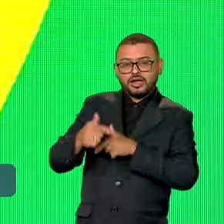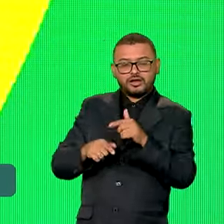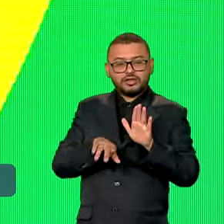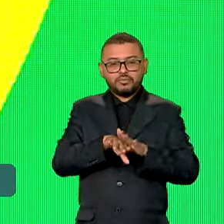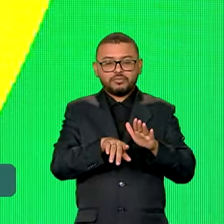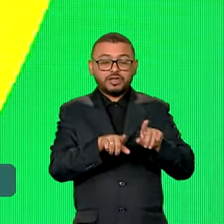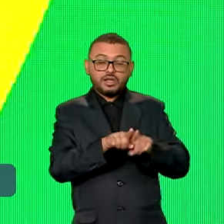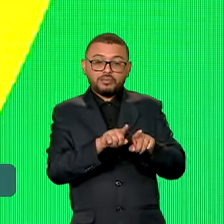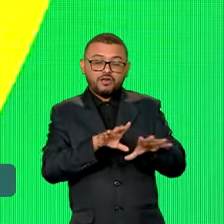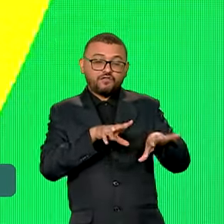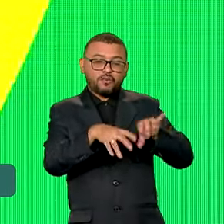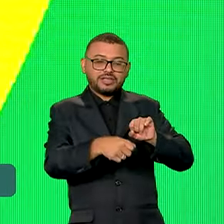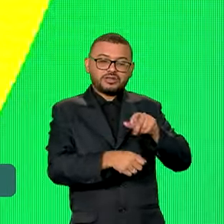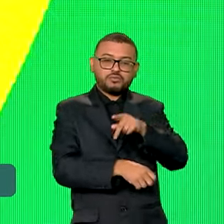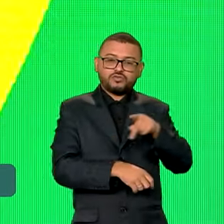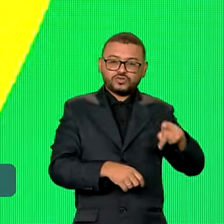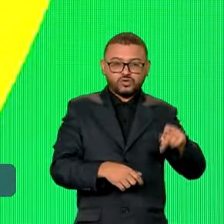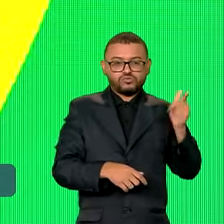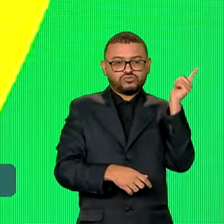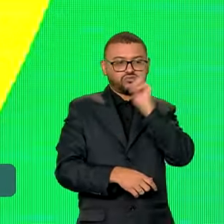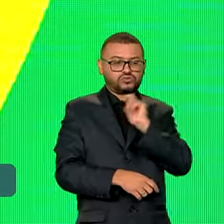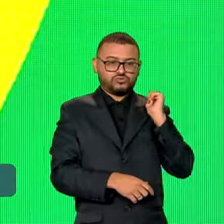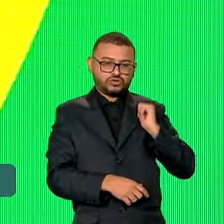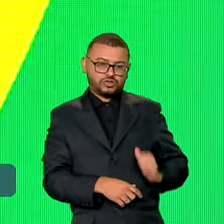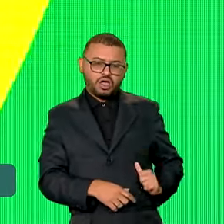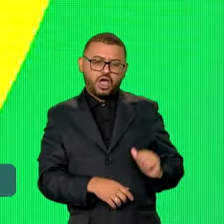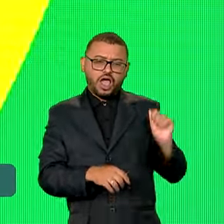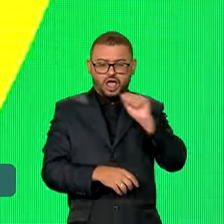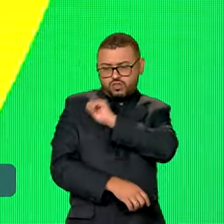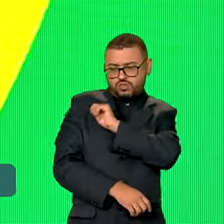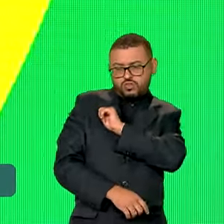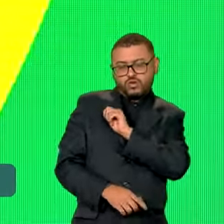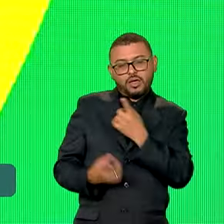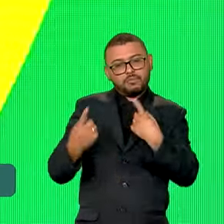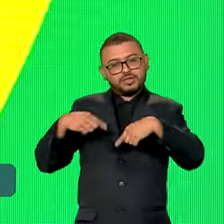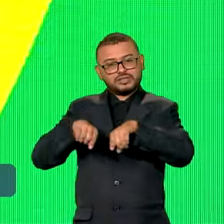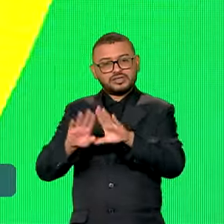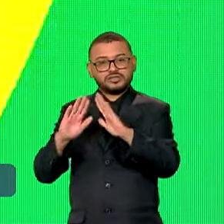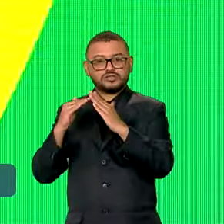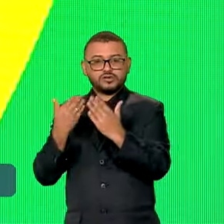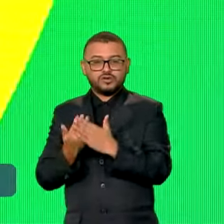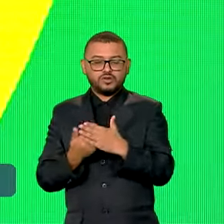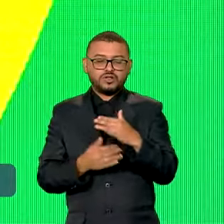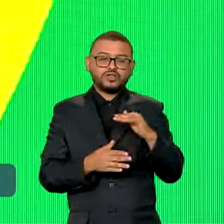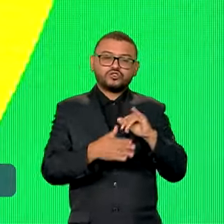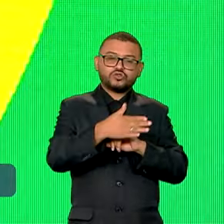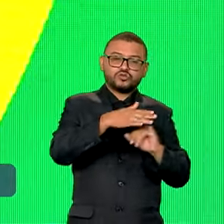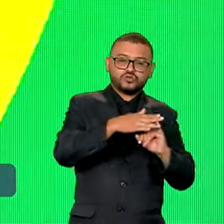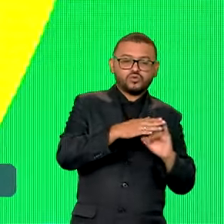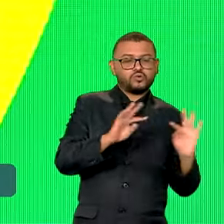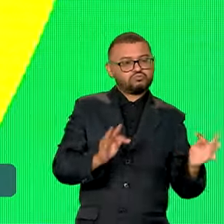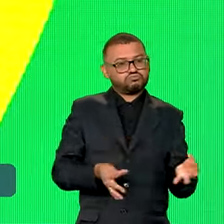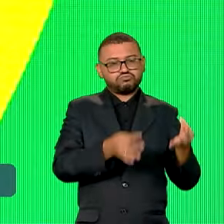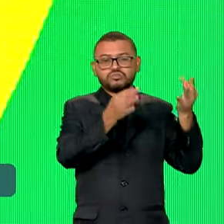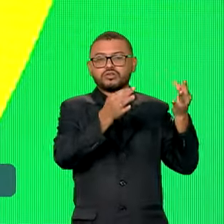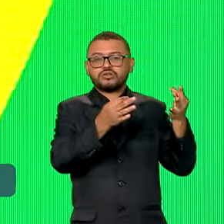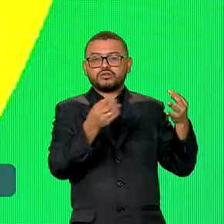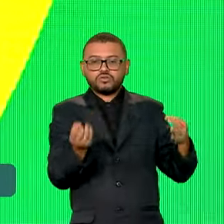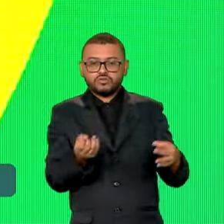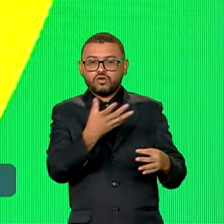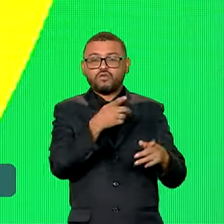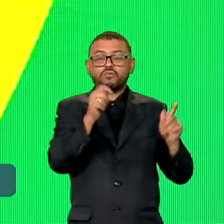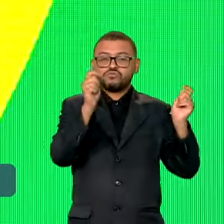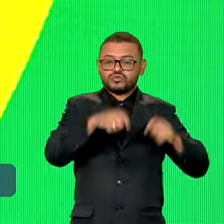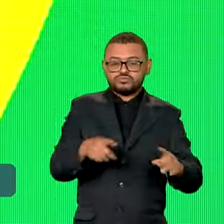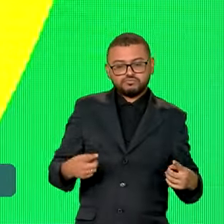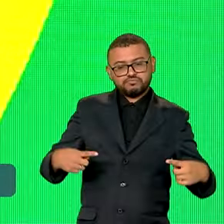professores e bolsas para professores e alunos. Uma parceria entre escolas e instituições científicas tecnológicas e de inovação